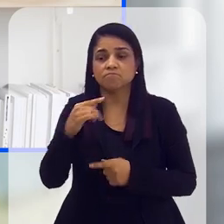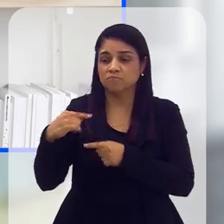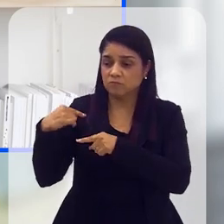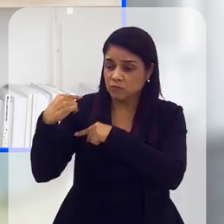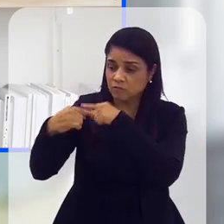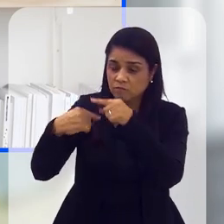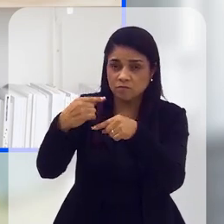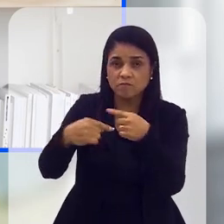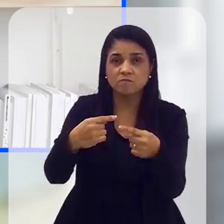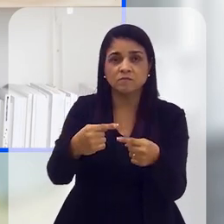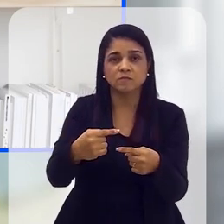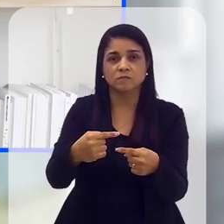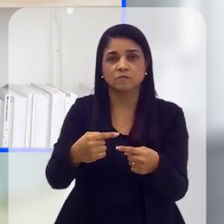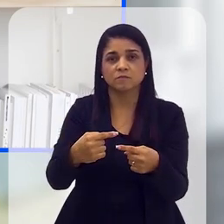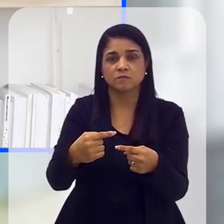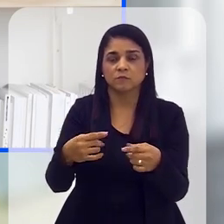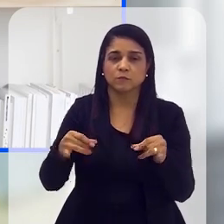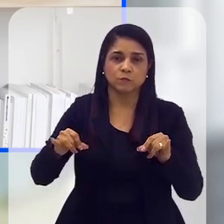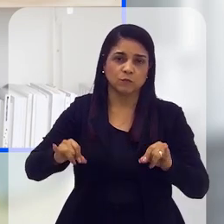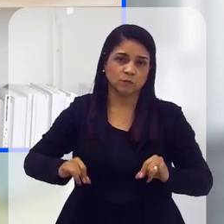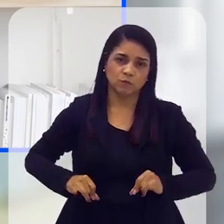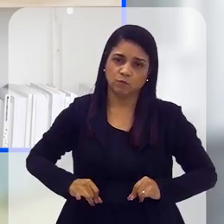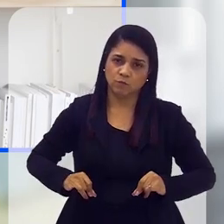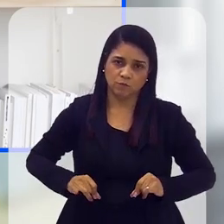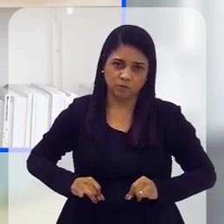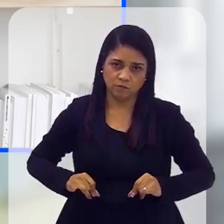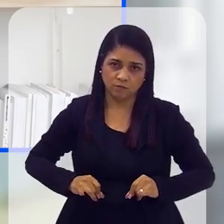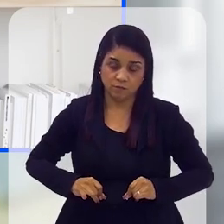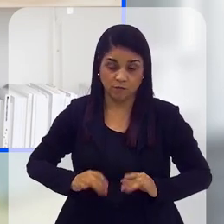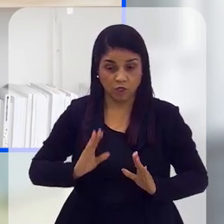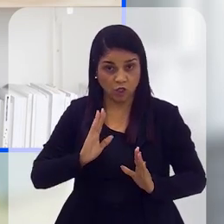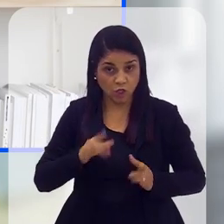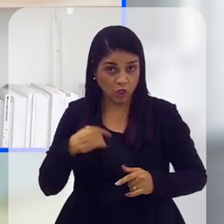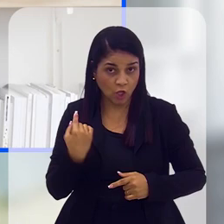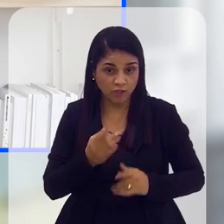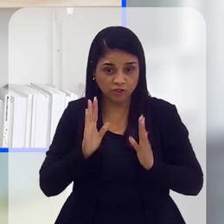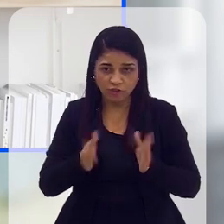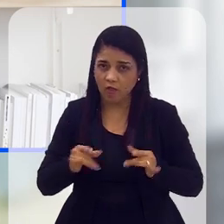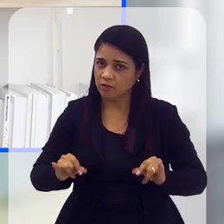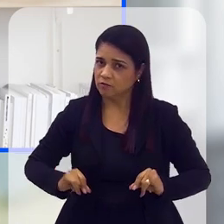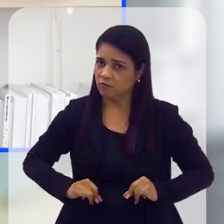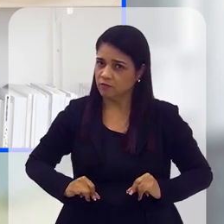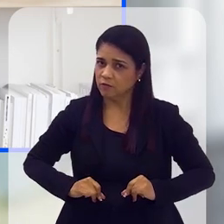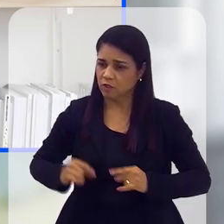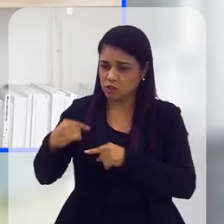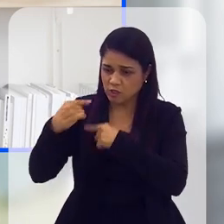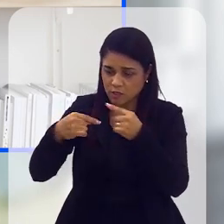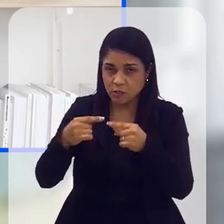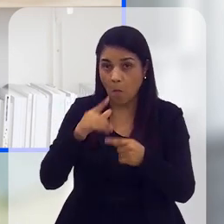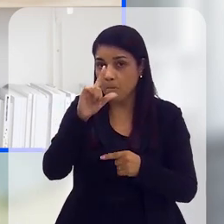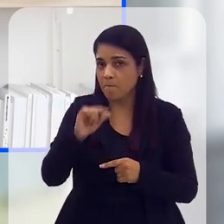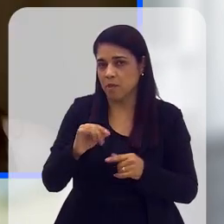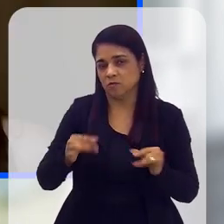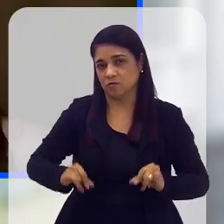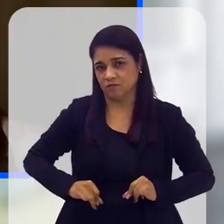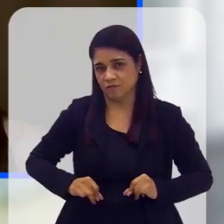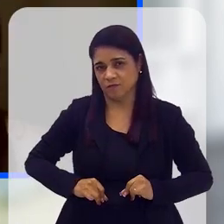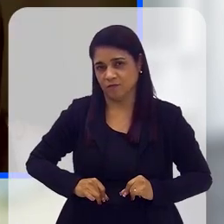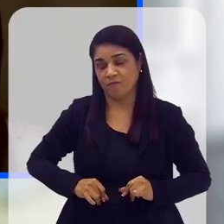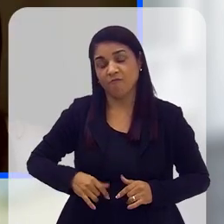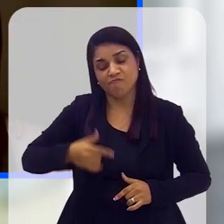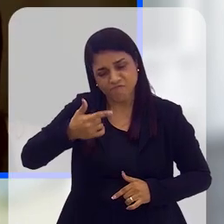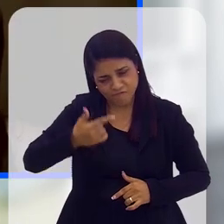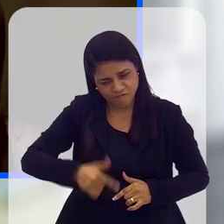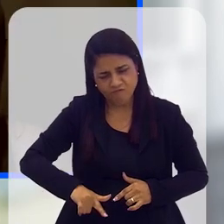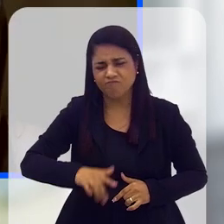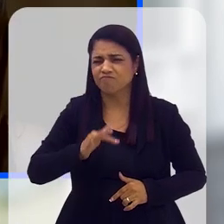mínimo gerações, algumas gerações não sofrendo tanto, a gente já está sofrendo. Sim,